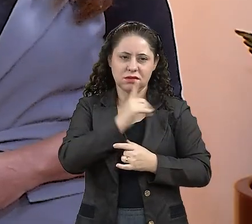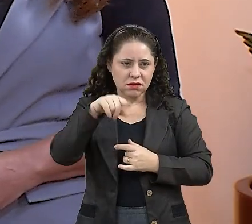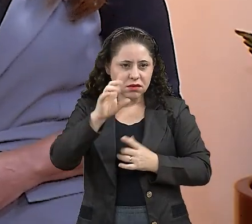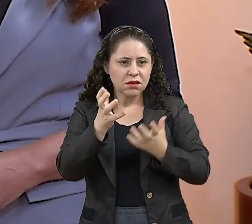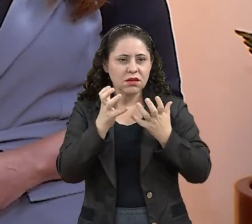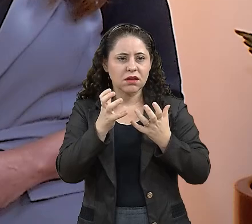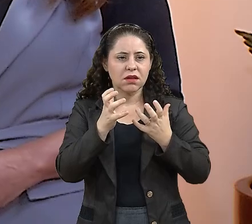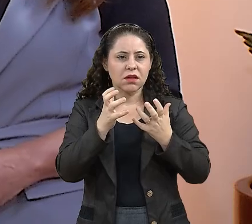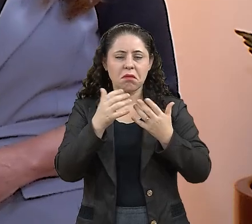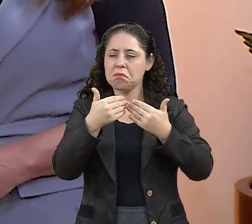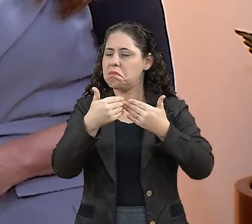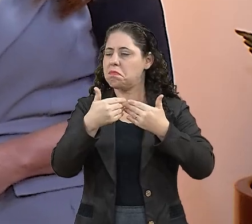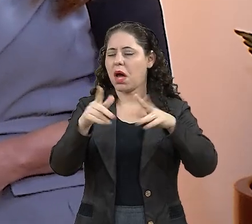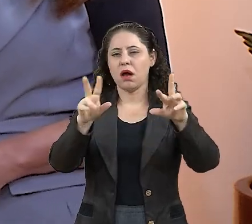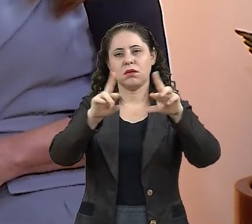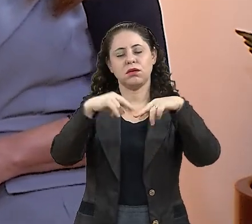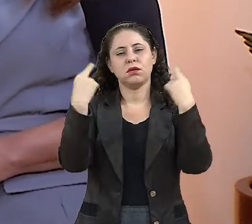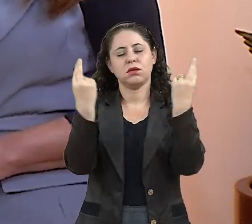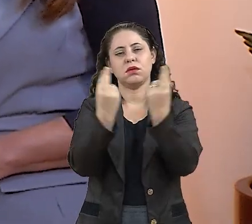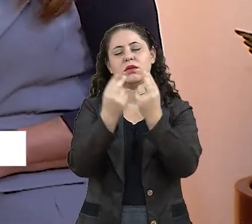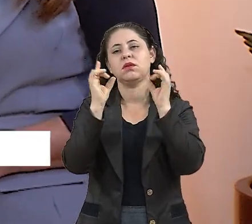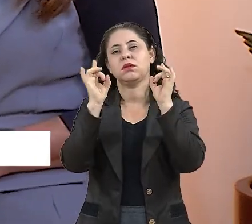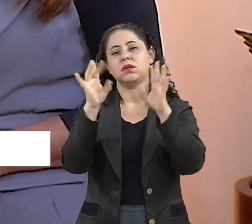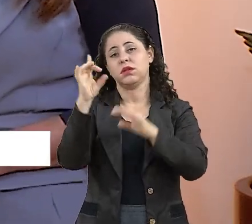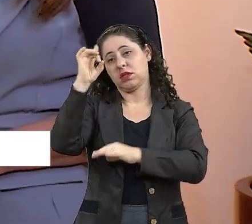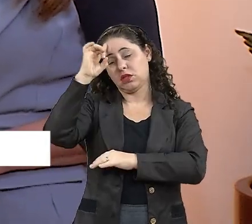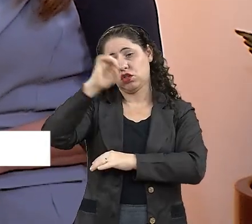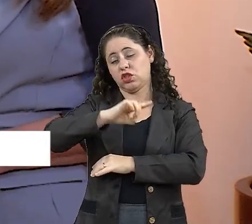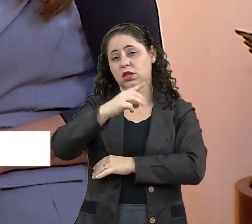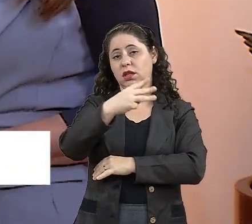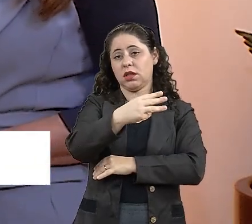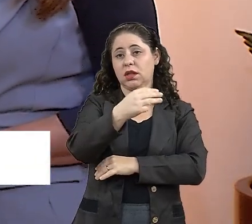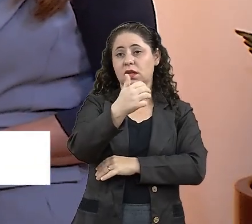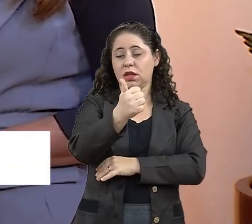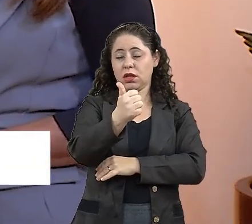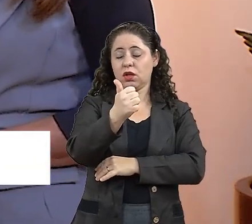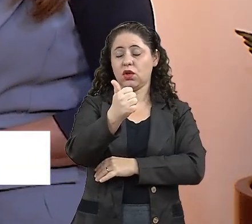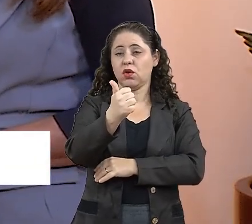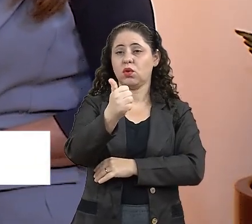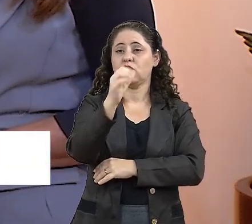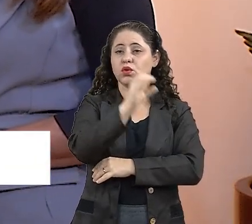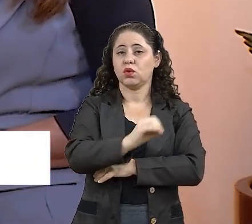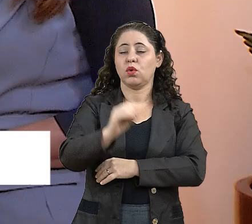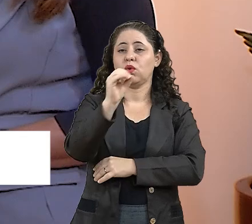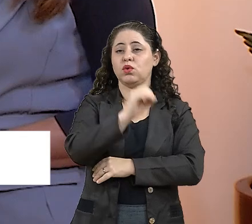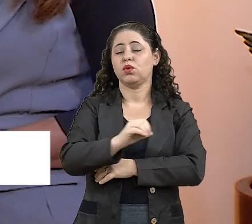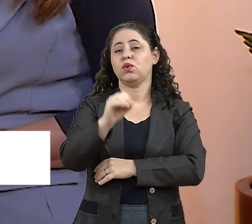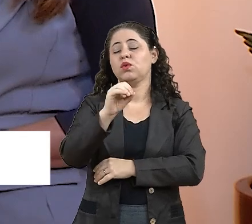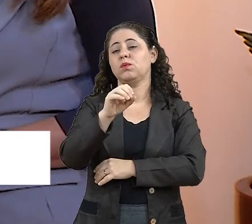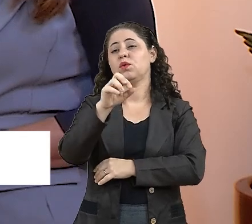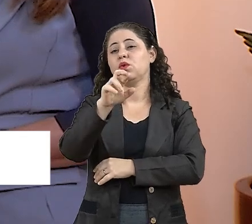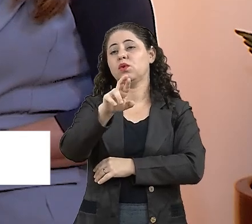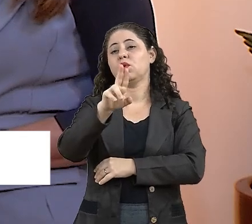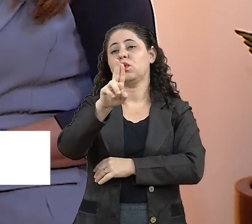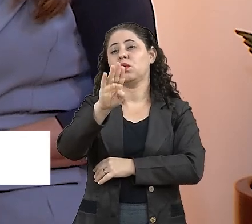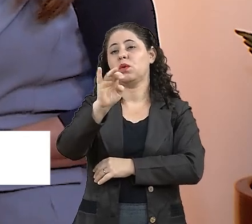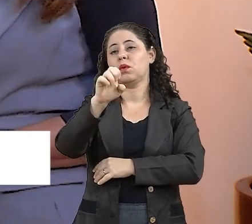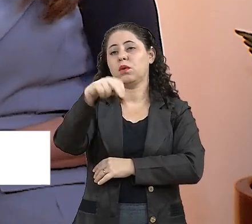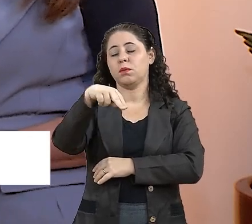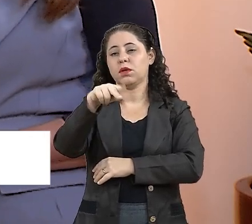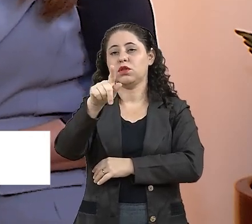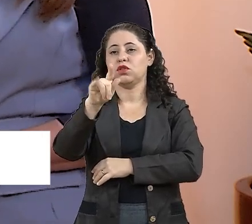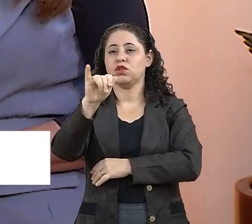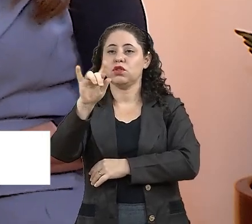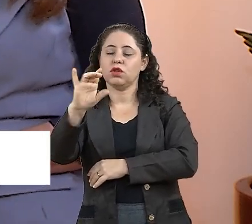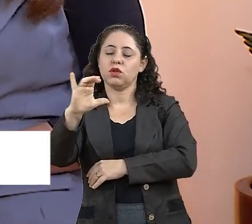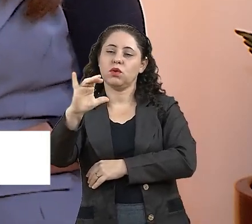participar, a cerimônia é aberta. Vai ser dia 31 de outubro, Novo Palácio Rubem Gil de Camilo. E pode participar, porque é uma